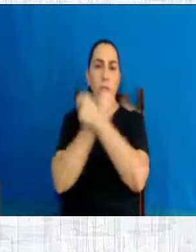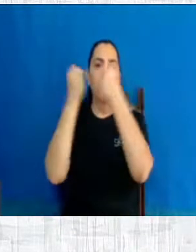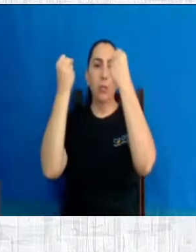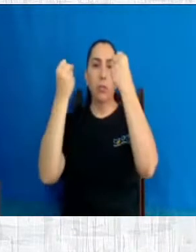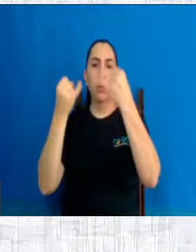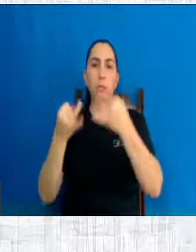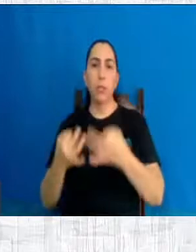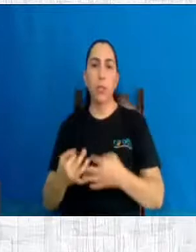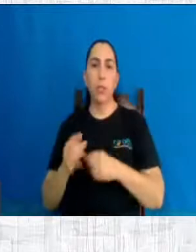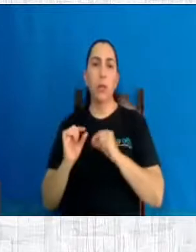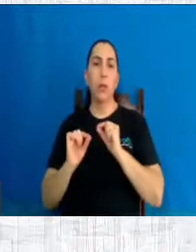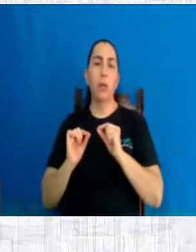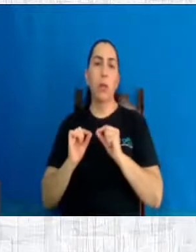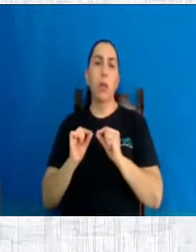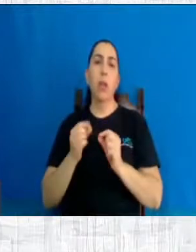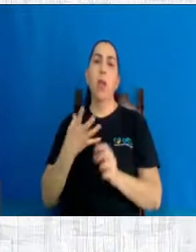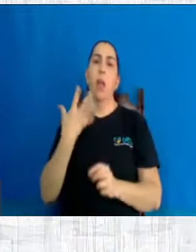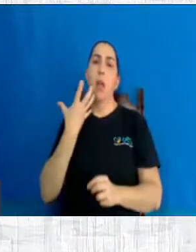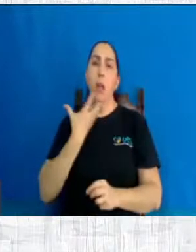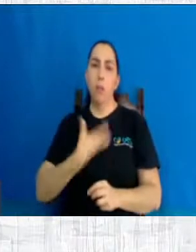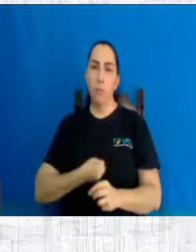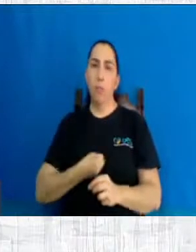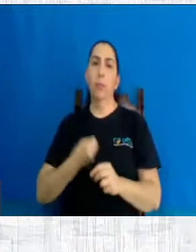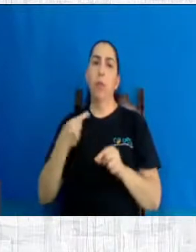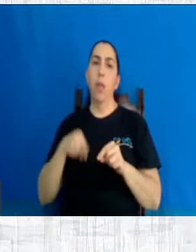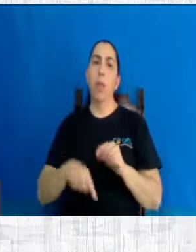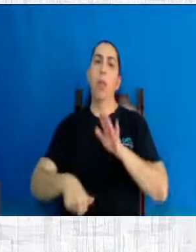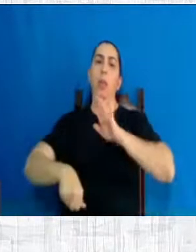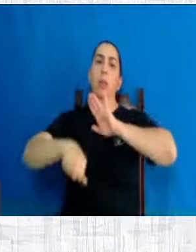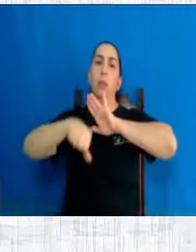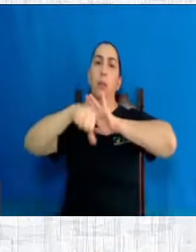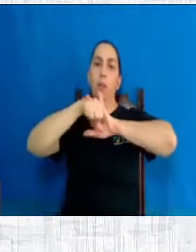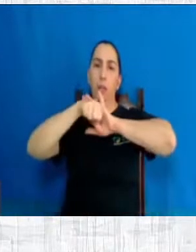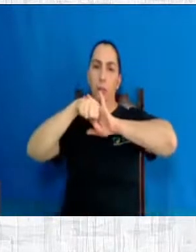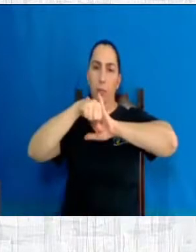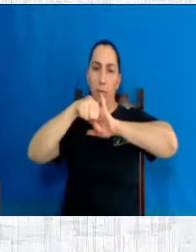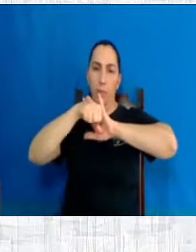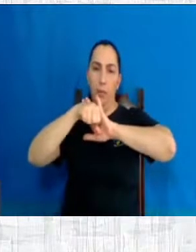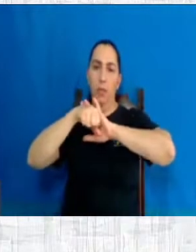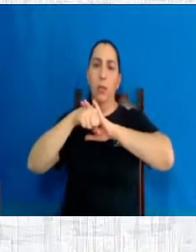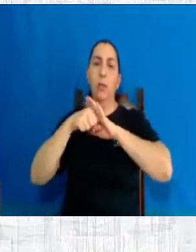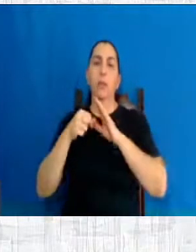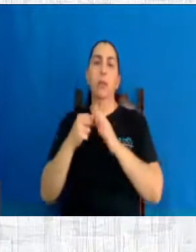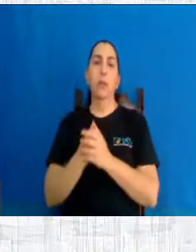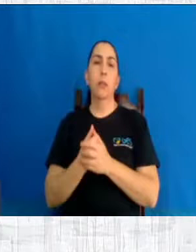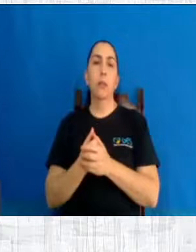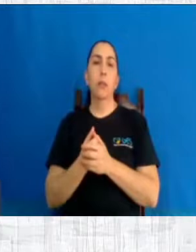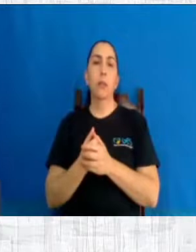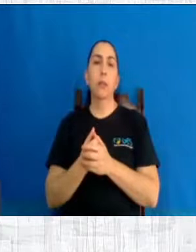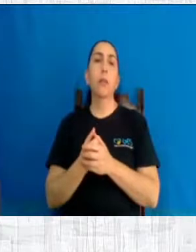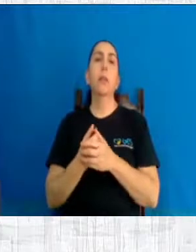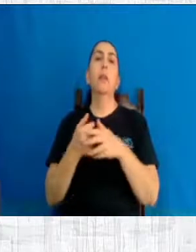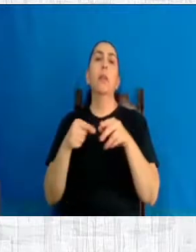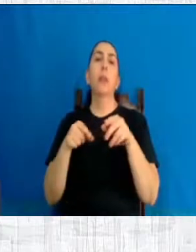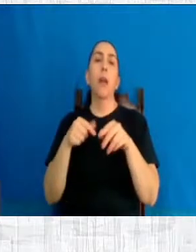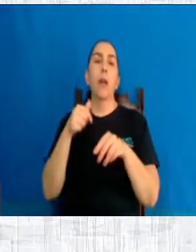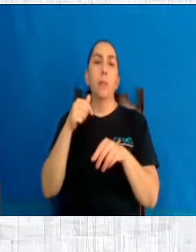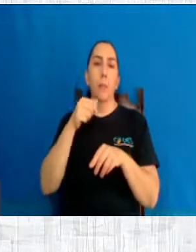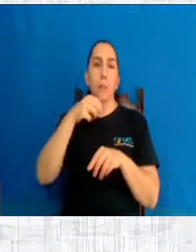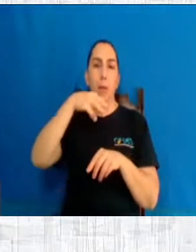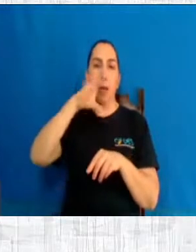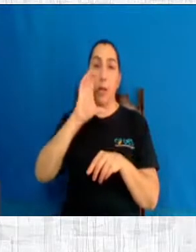dia que o aborto é um crime. Maia Tereza Calcutá, que foi uma grande defensora da vida, diz que o aborto é um assassinato no ventre.